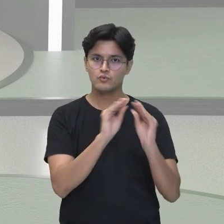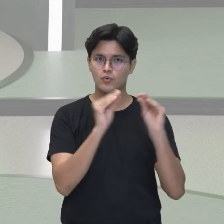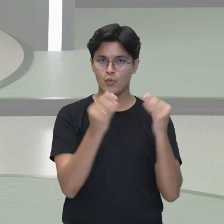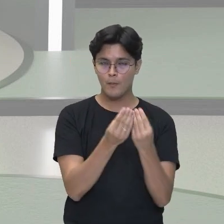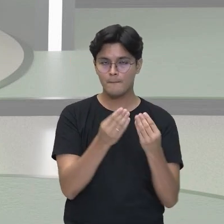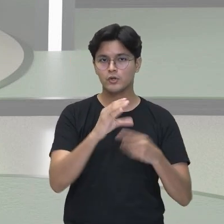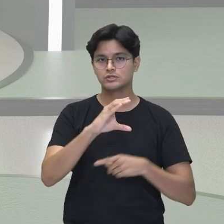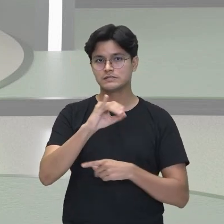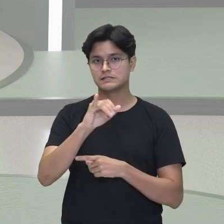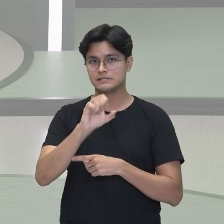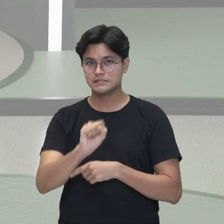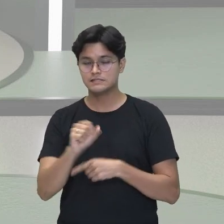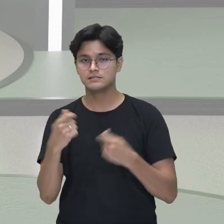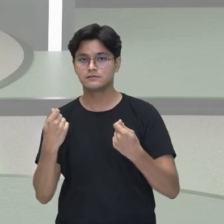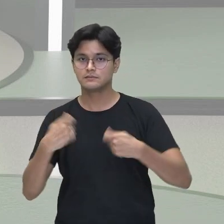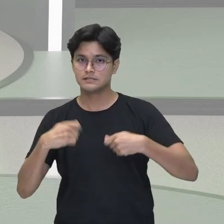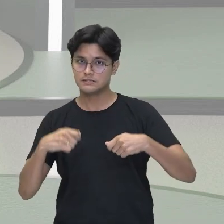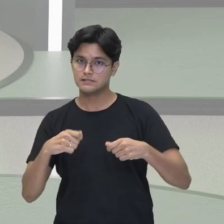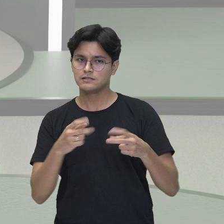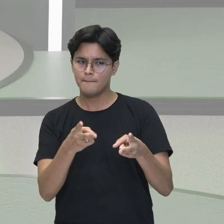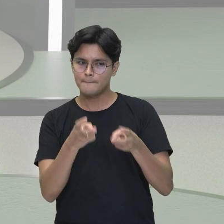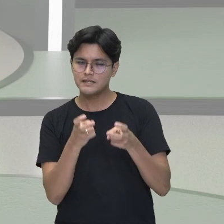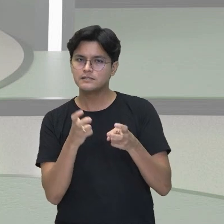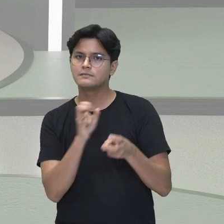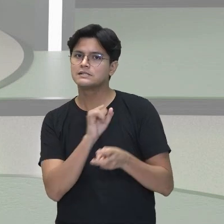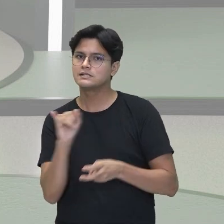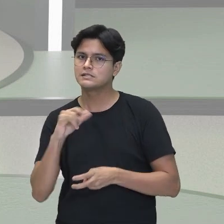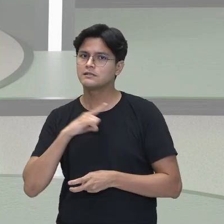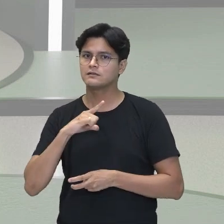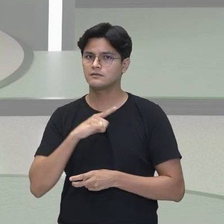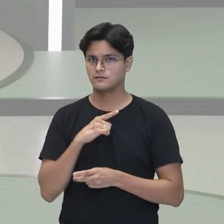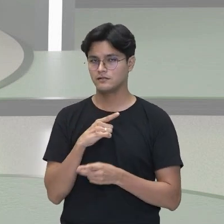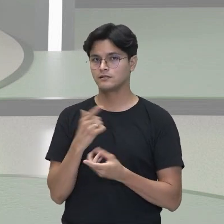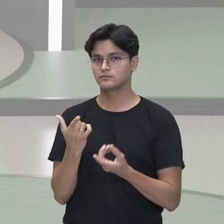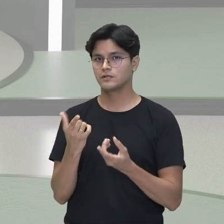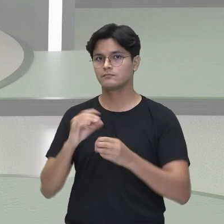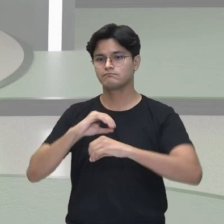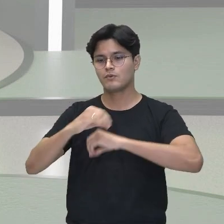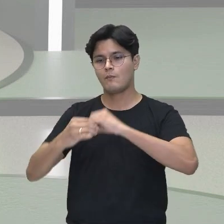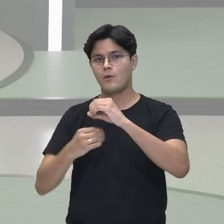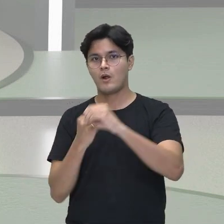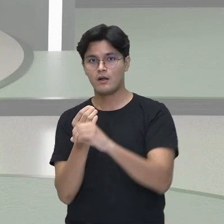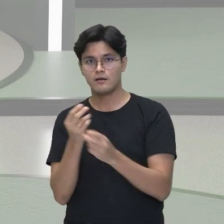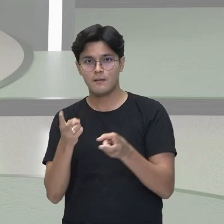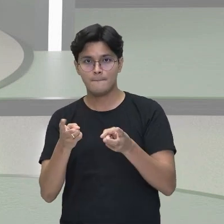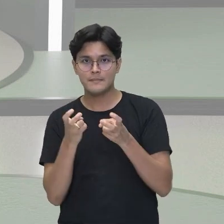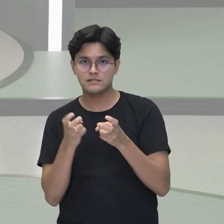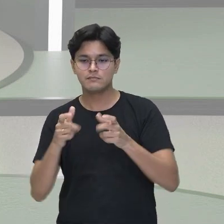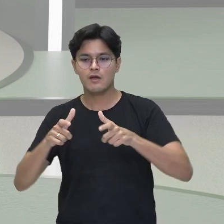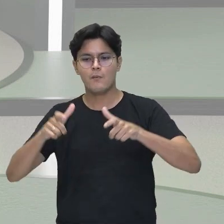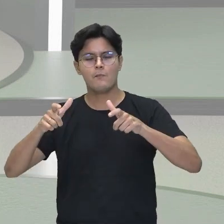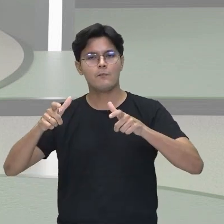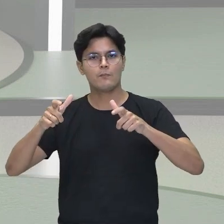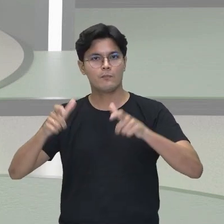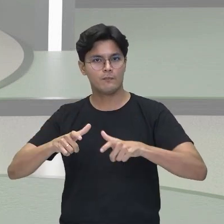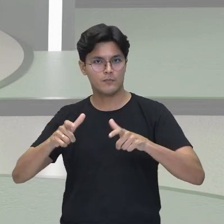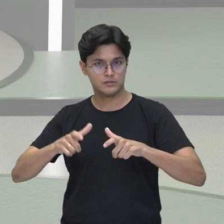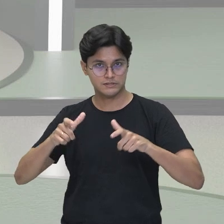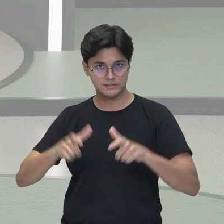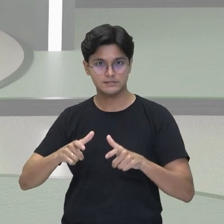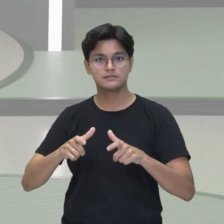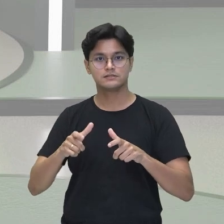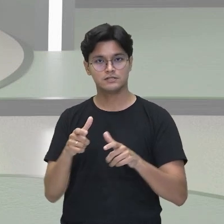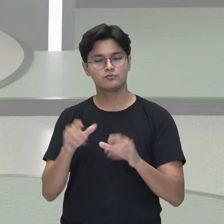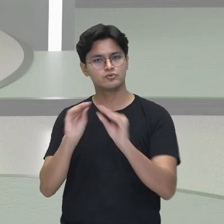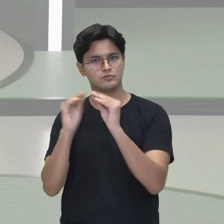observar a molécula e perceber qual a posição dos meus